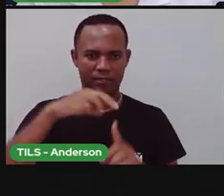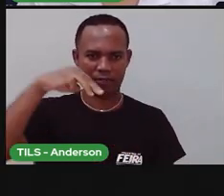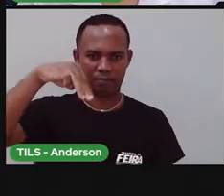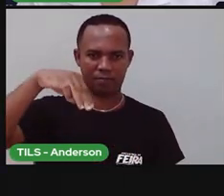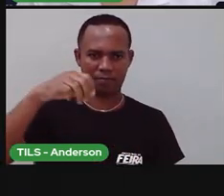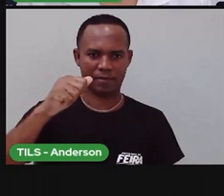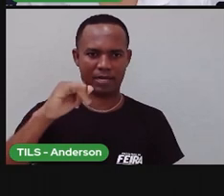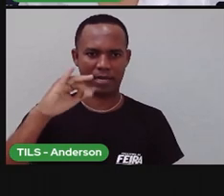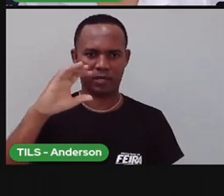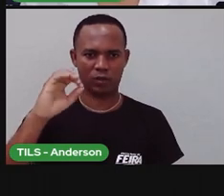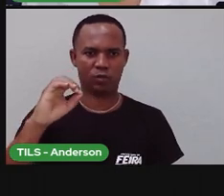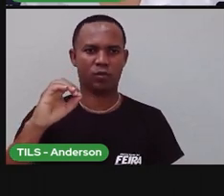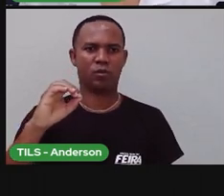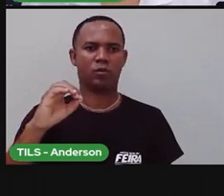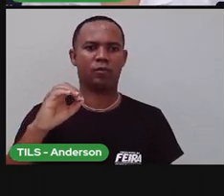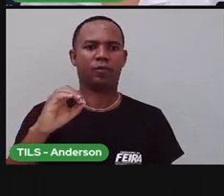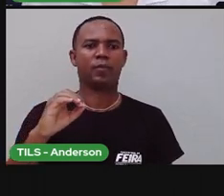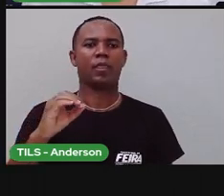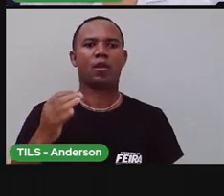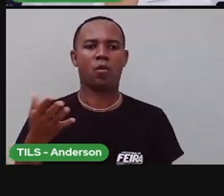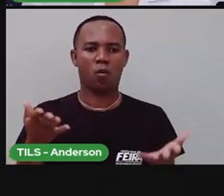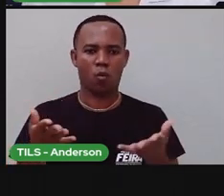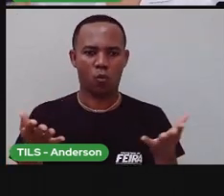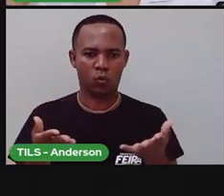nossa área de conhecimento interdisciplinar,